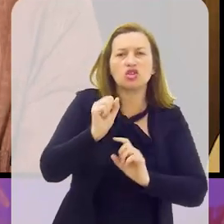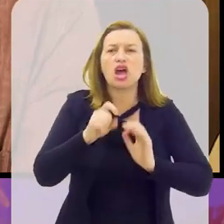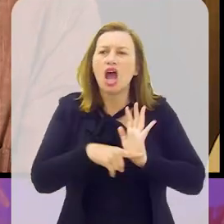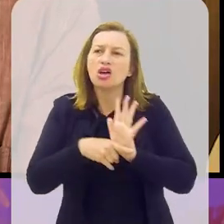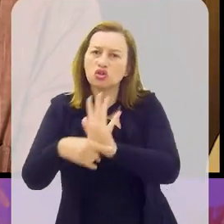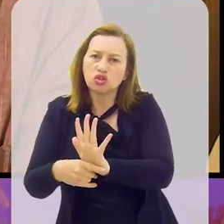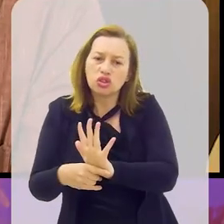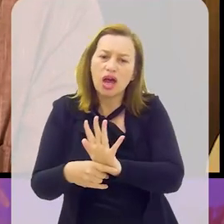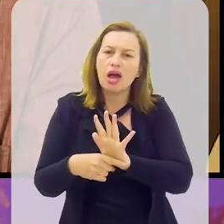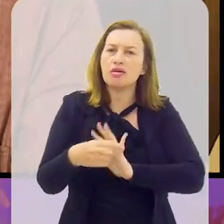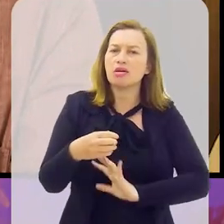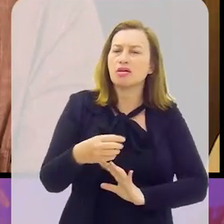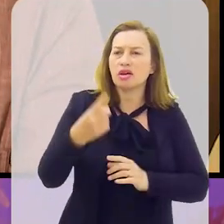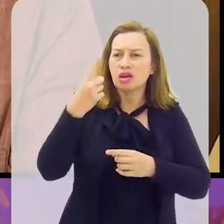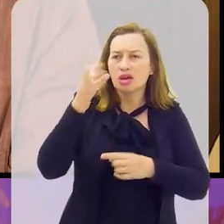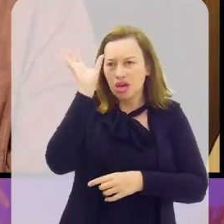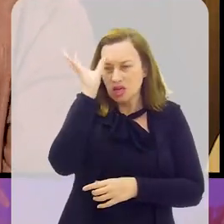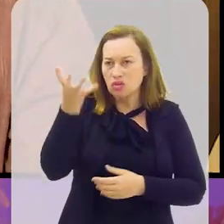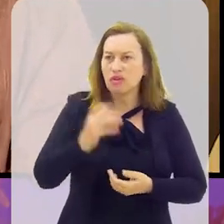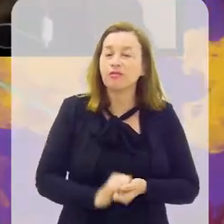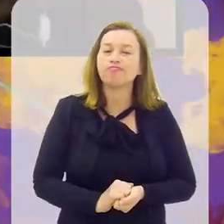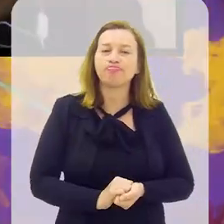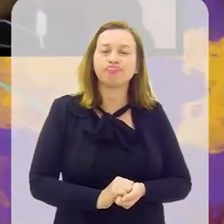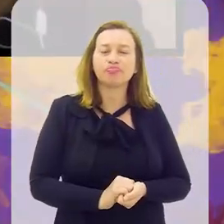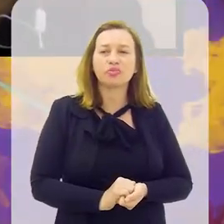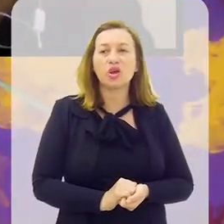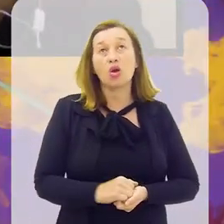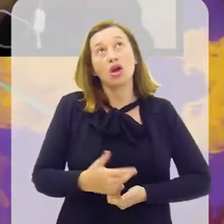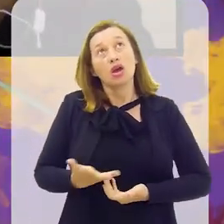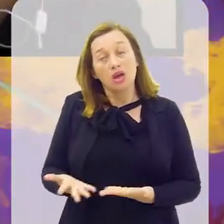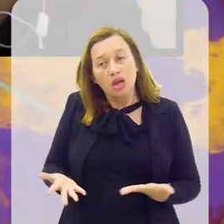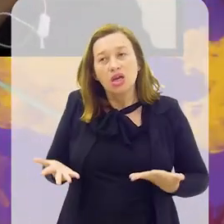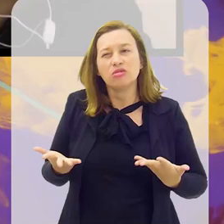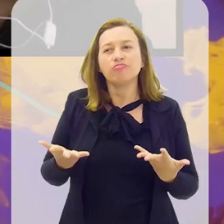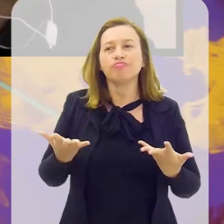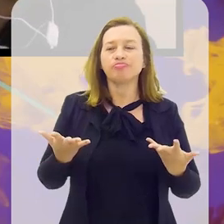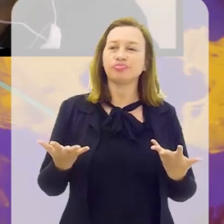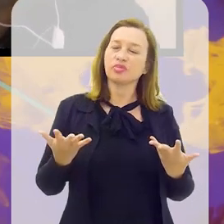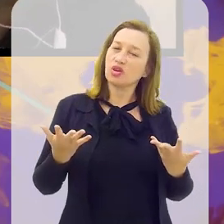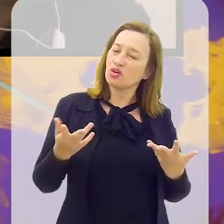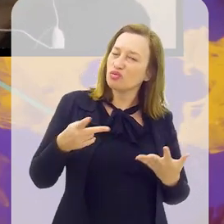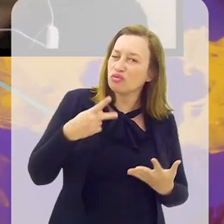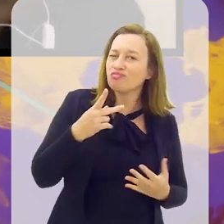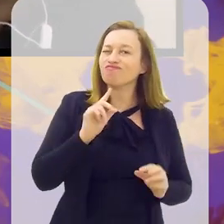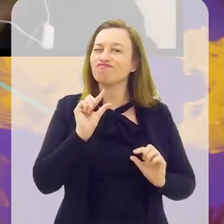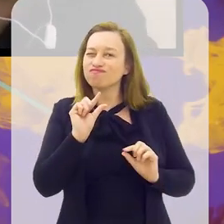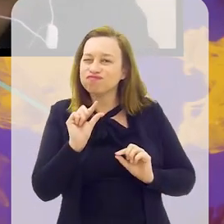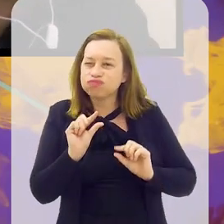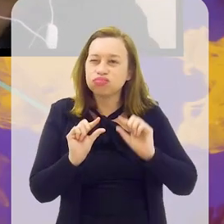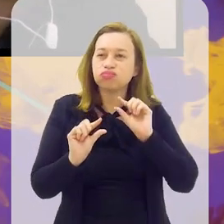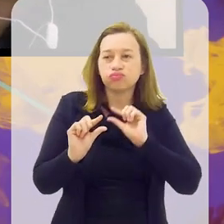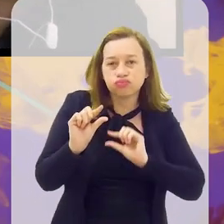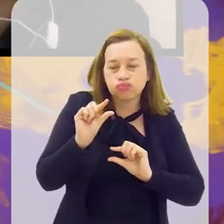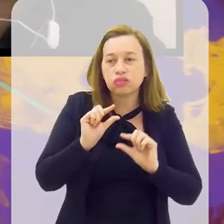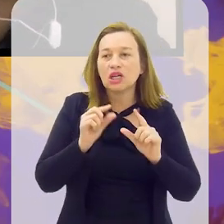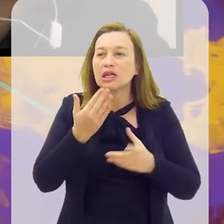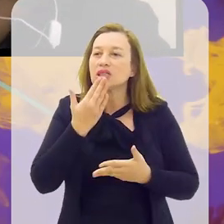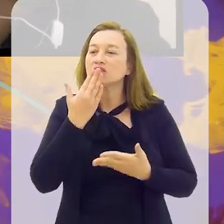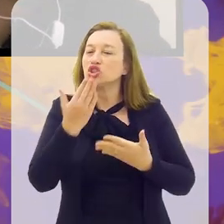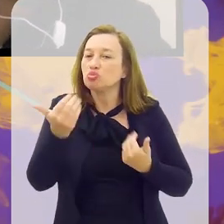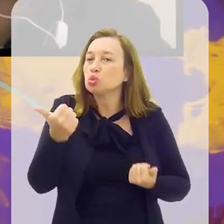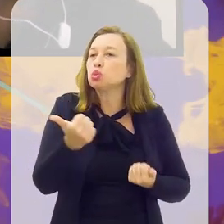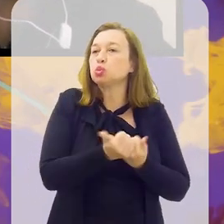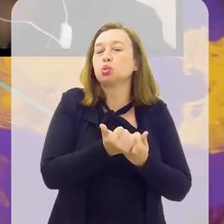também não pode ajudar bastante, não pode ser a solução? Olha, eu relativizo um pouco a eficiência